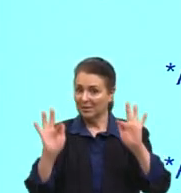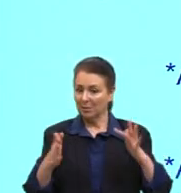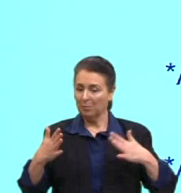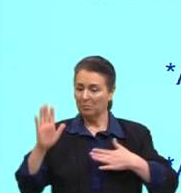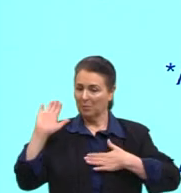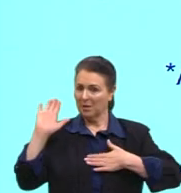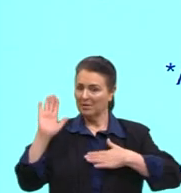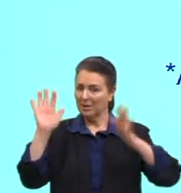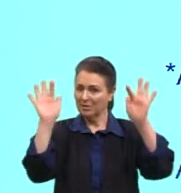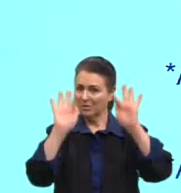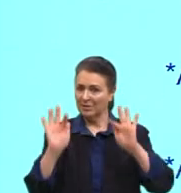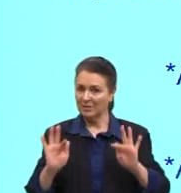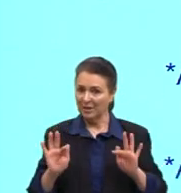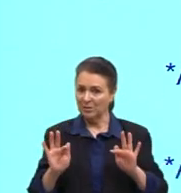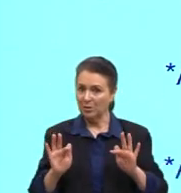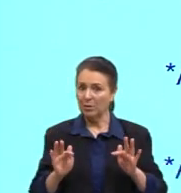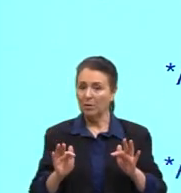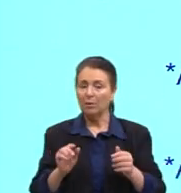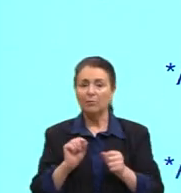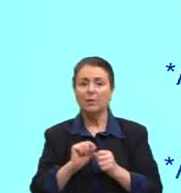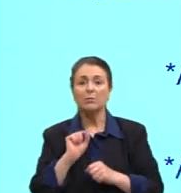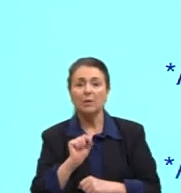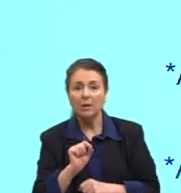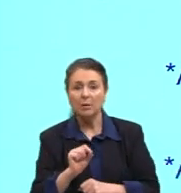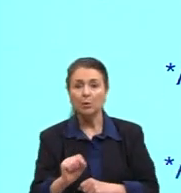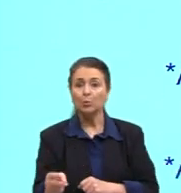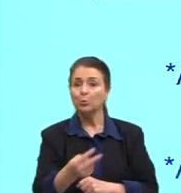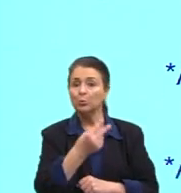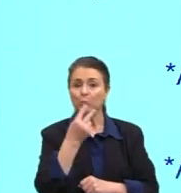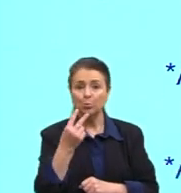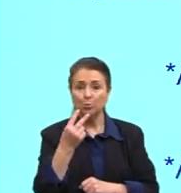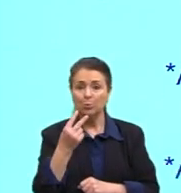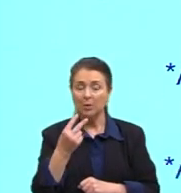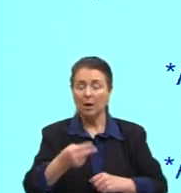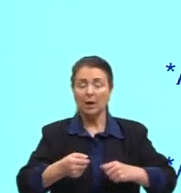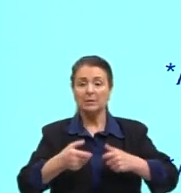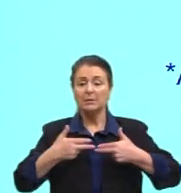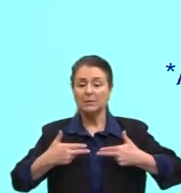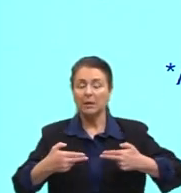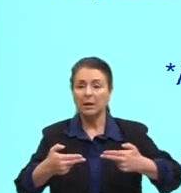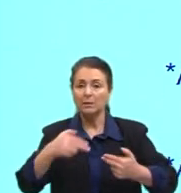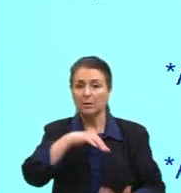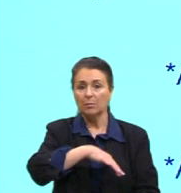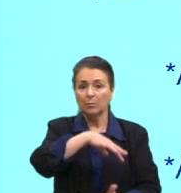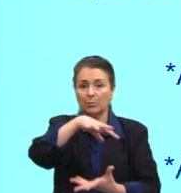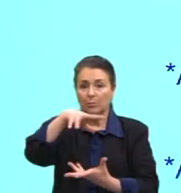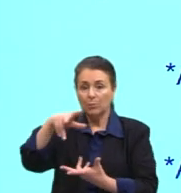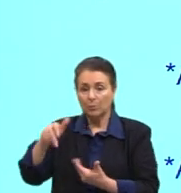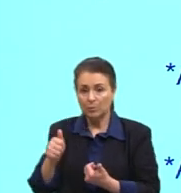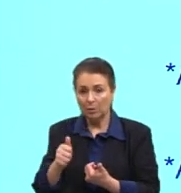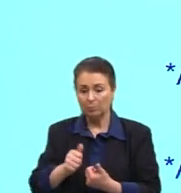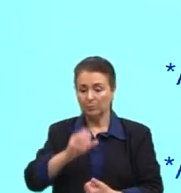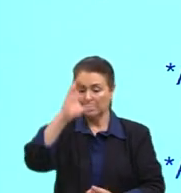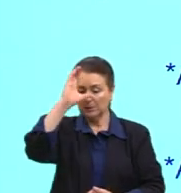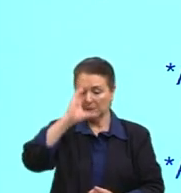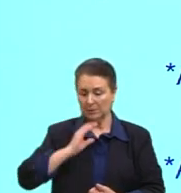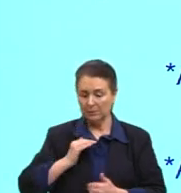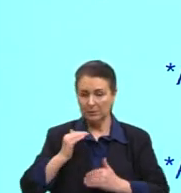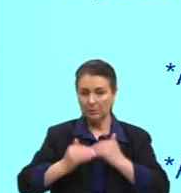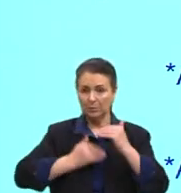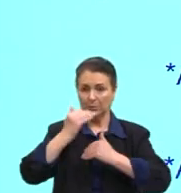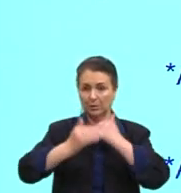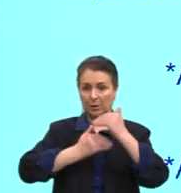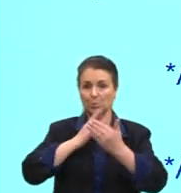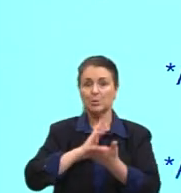desencadeia nas duas grandes guerras mundiais que foram terríveis para a humanidade. Então, a civilização sempre como um processo. E aí, esse processo